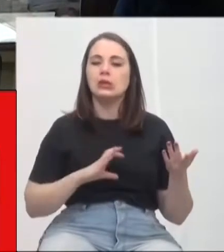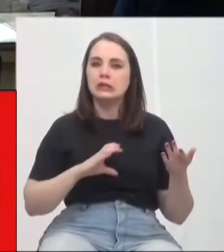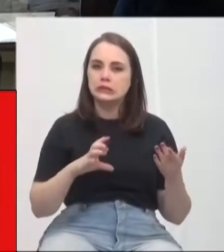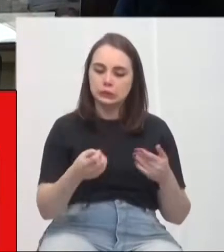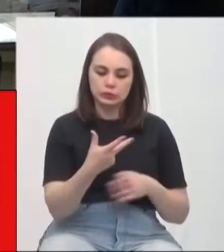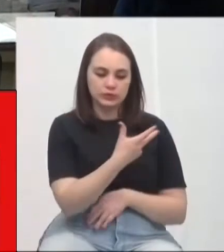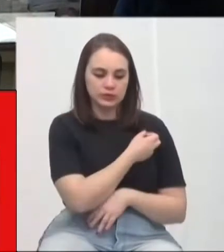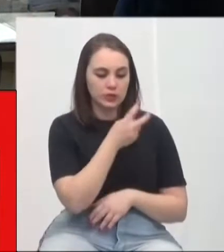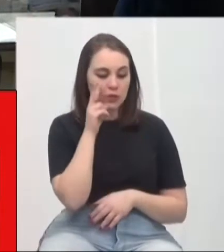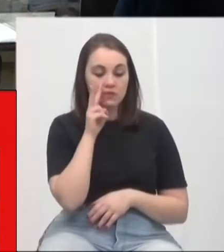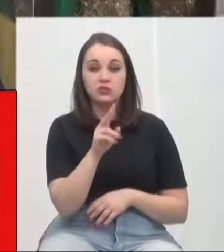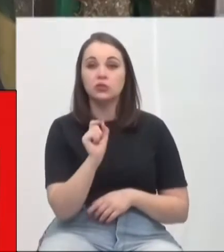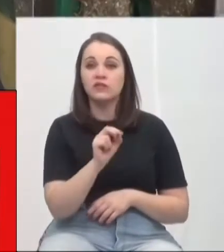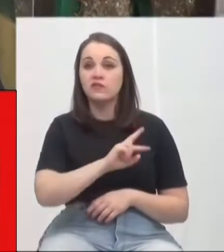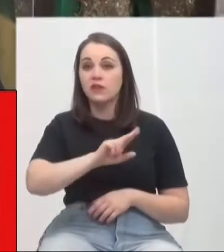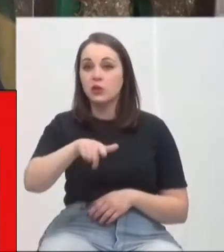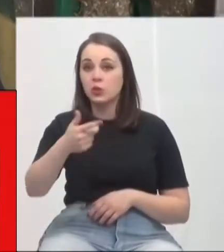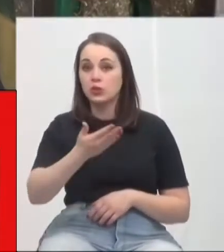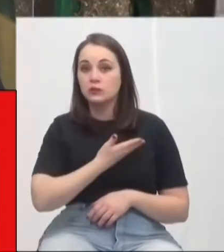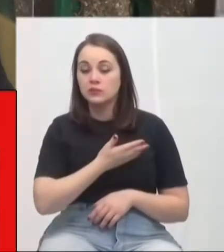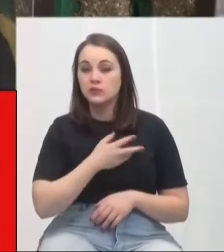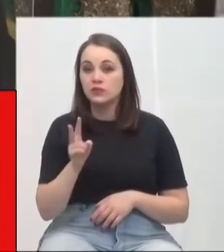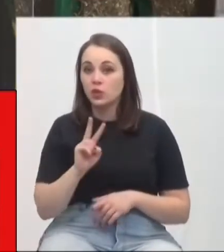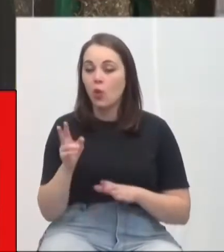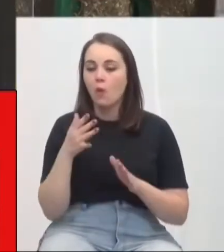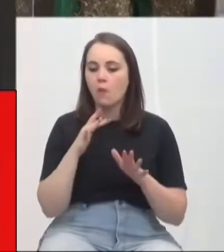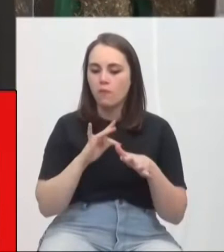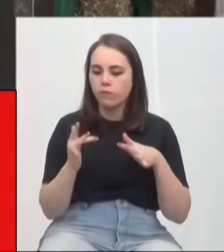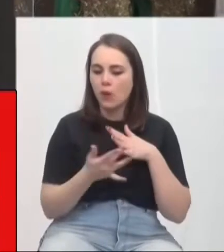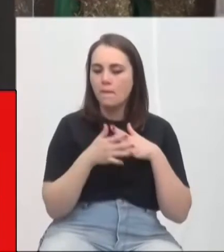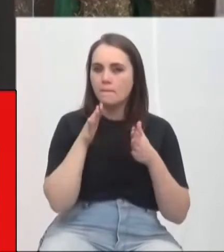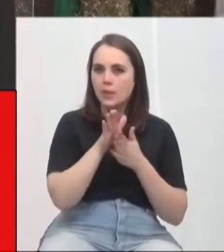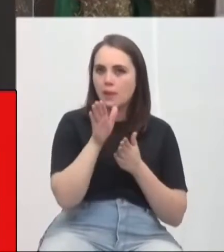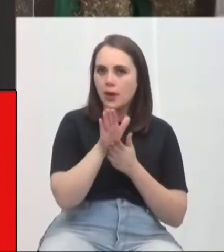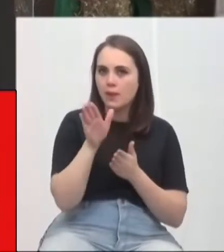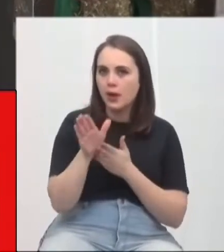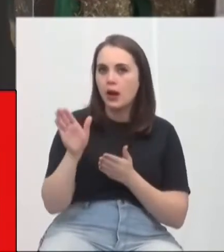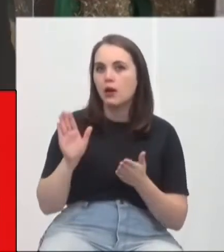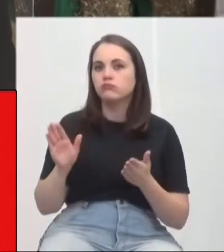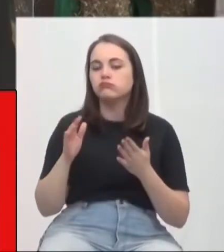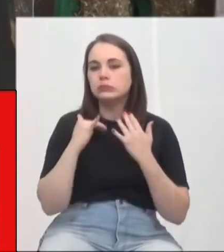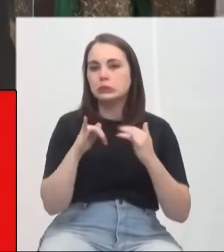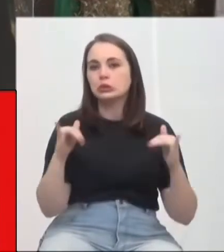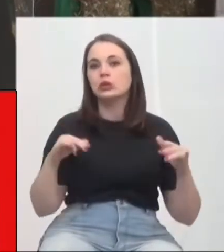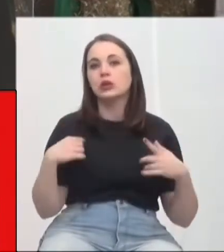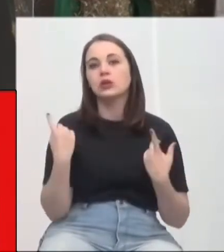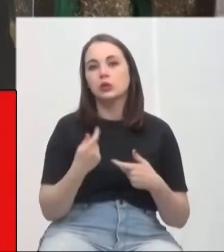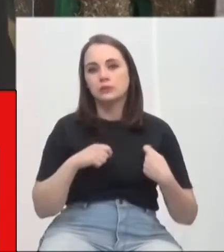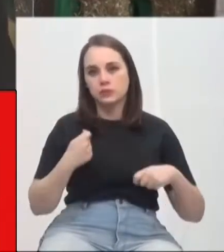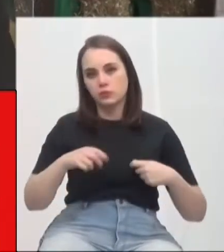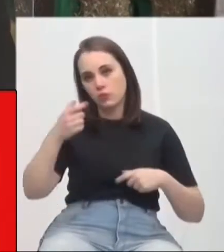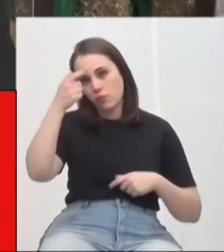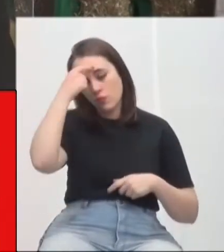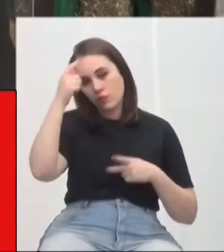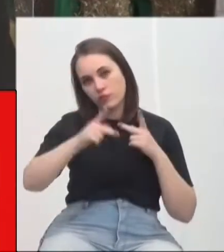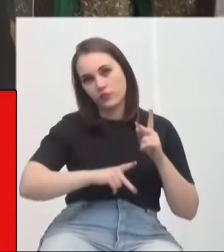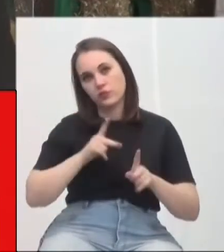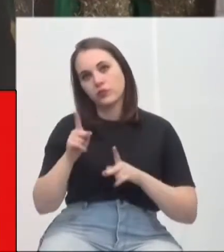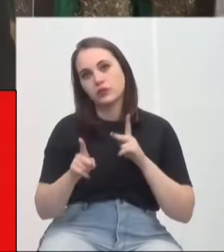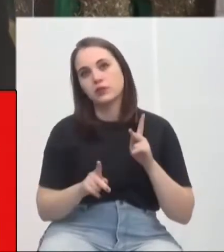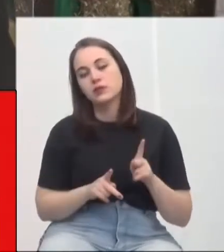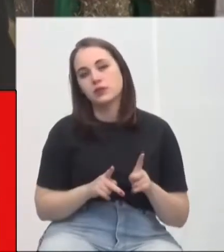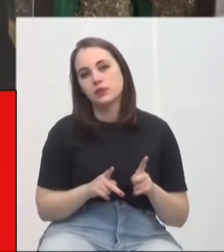e vejo que muitos dos colegas também postam e divulgam ali. E nós precisamos conscientizar o nosso povo